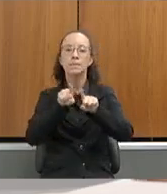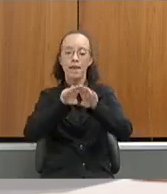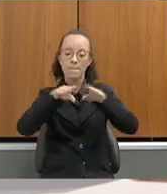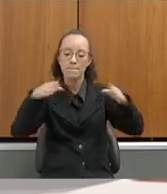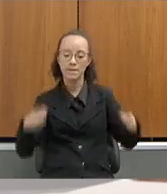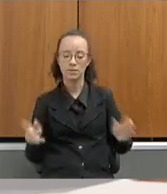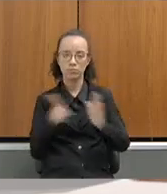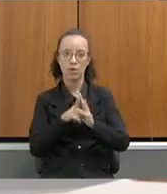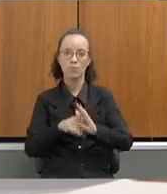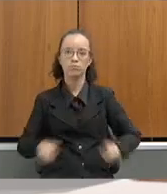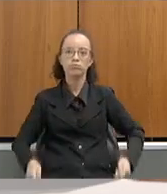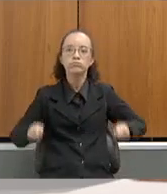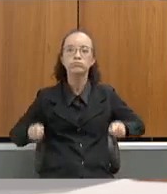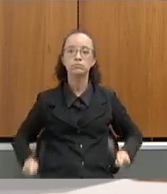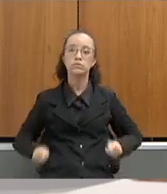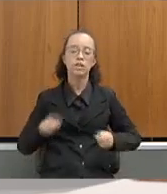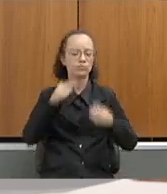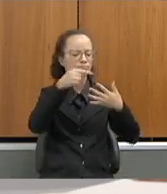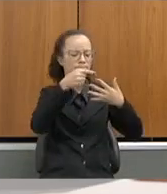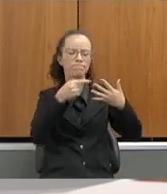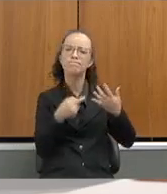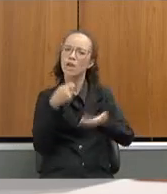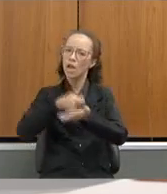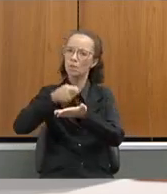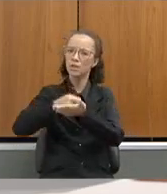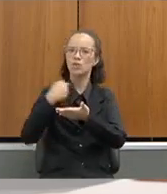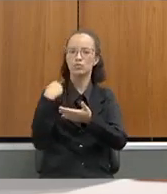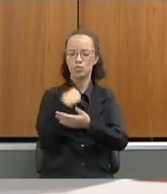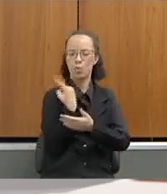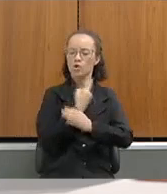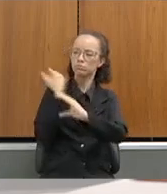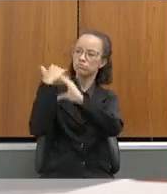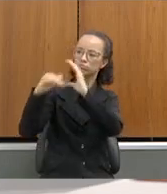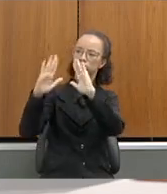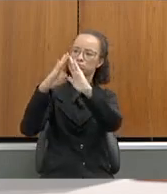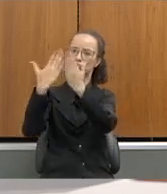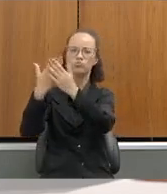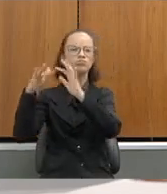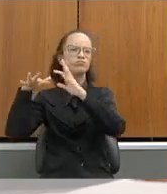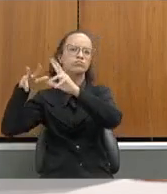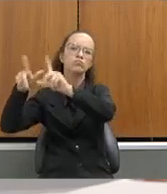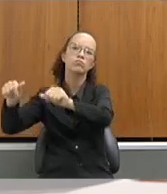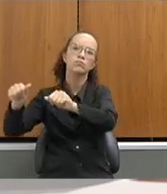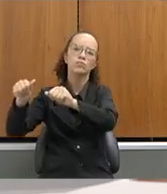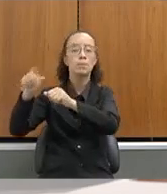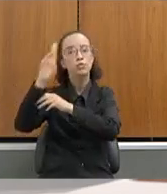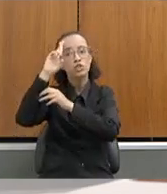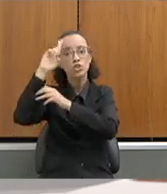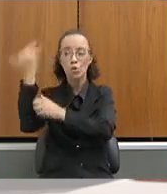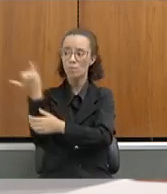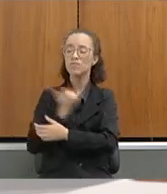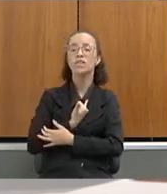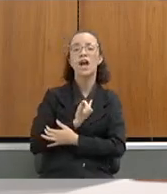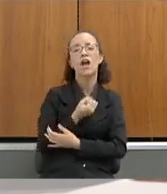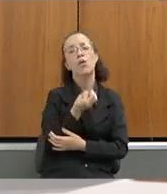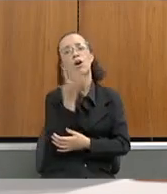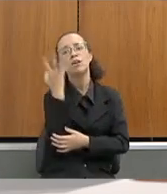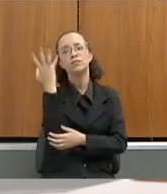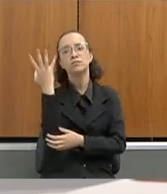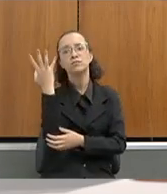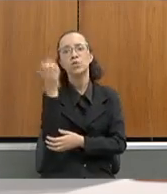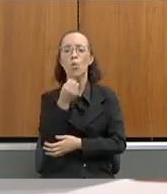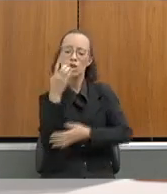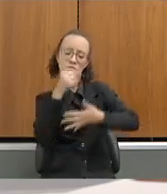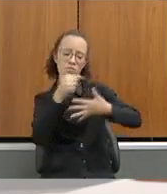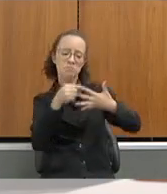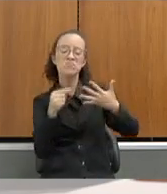Todos esses itens são obrigatórios, já foram enviados para as nossas escolas para que o diretor nos dissessem quantos